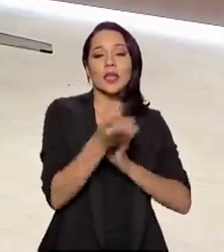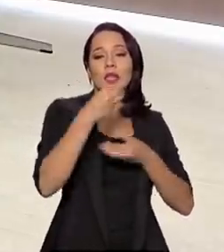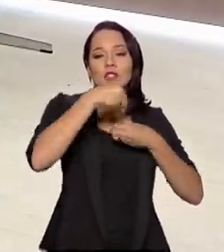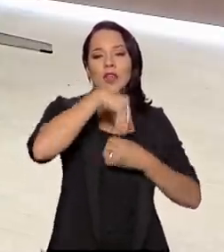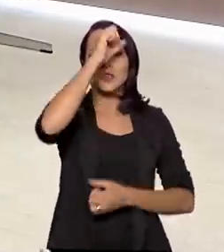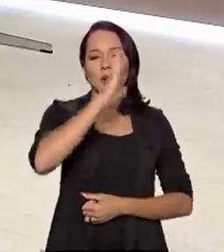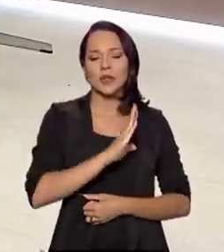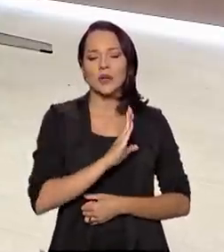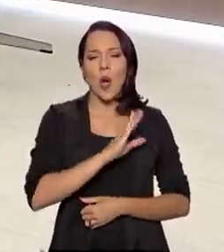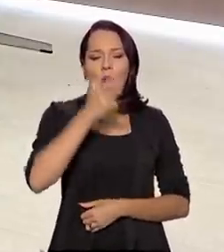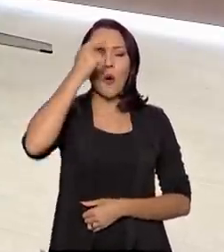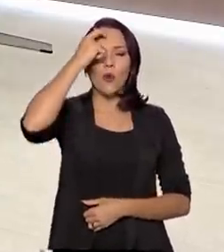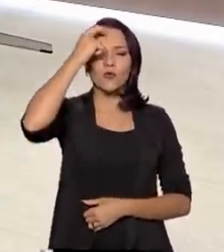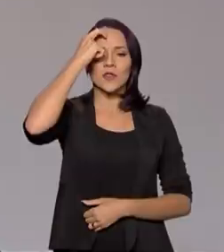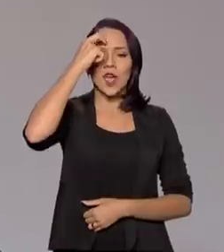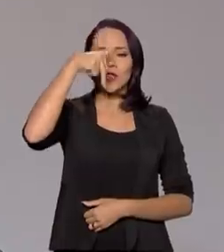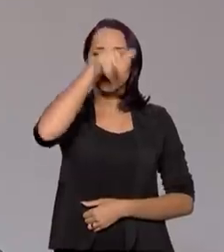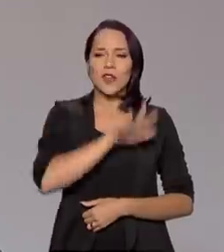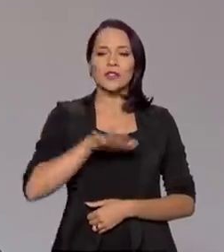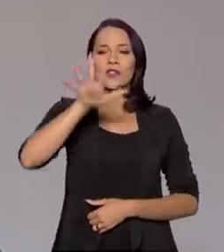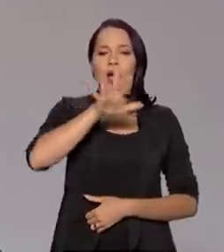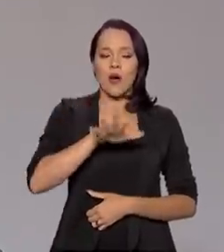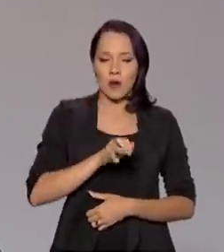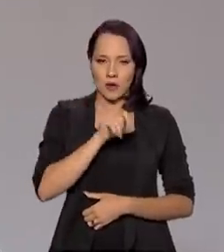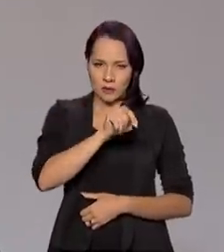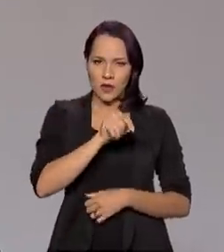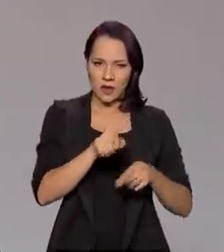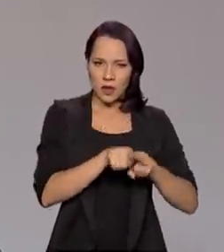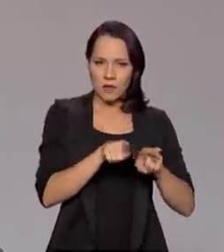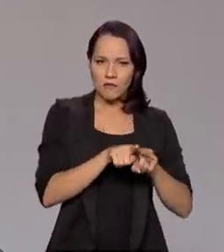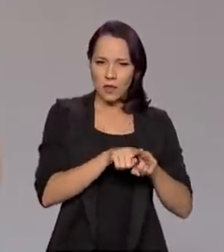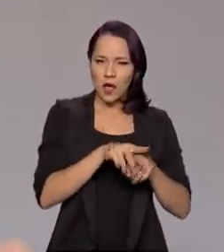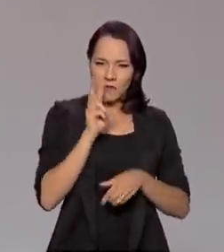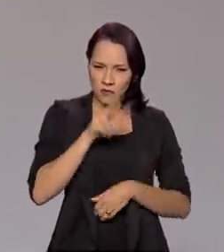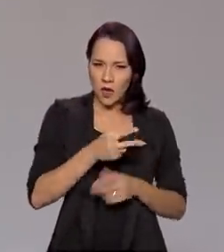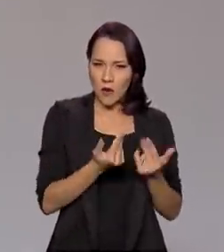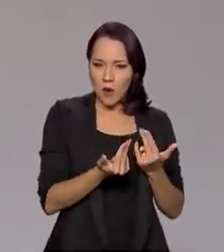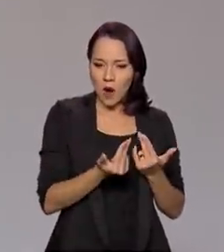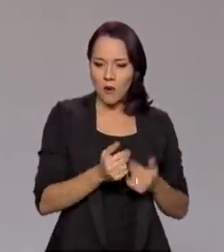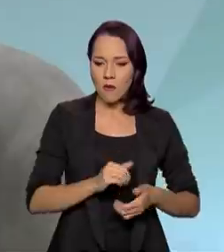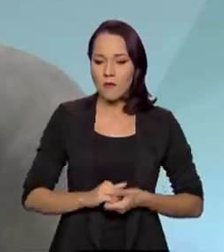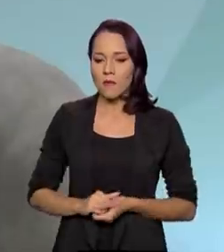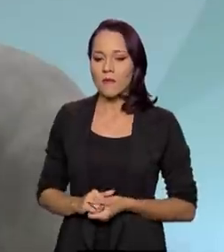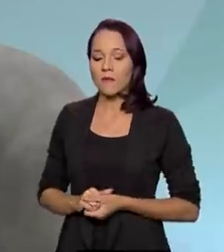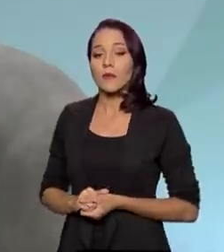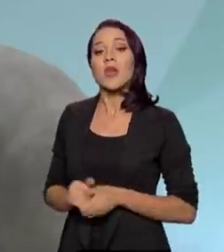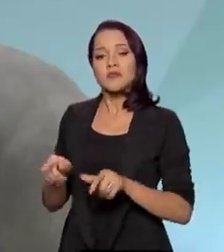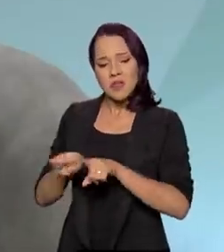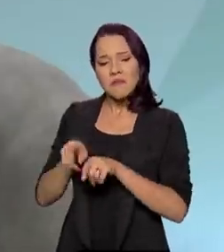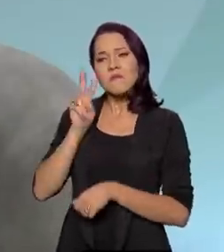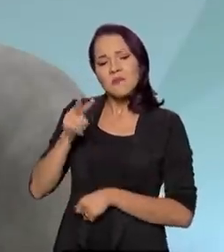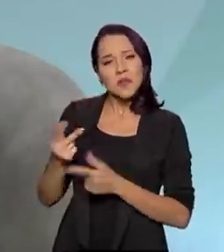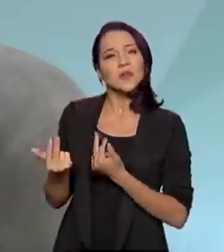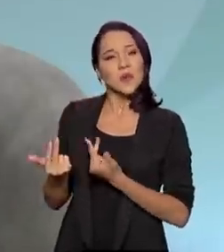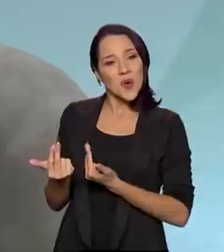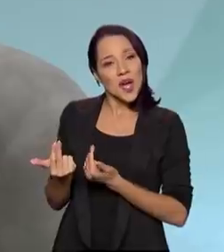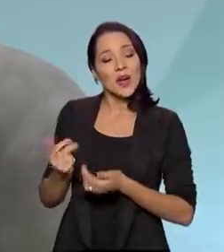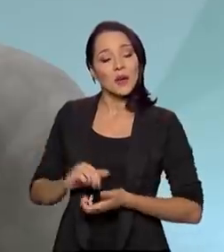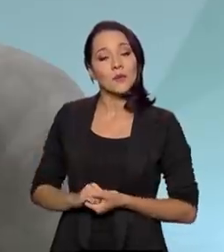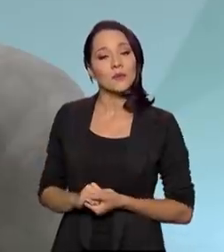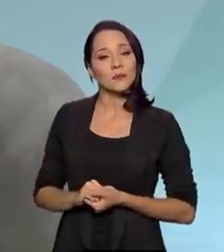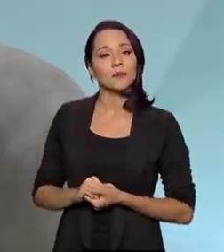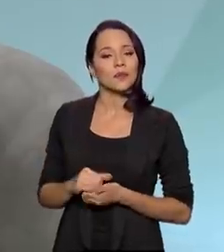brasileiro, a consciência nacional. O senhor também avalia dessa forma? Eu também avalie dessa forma porque